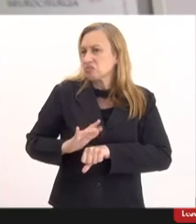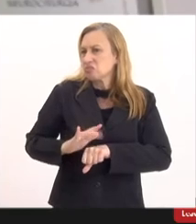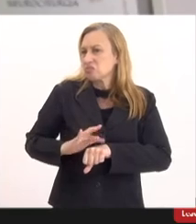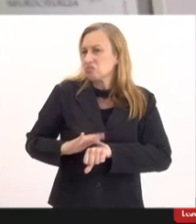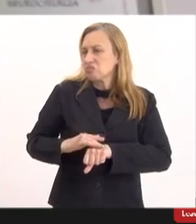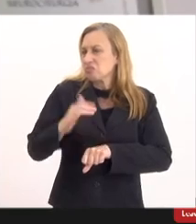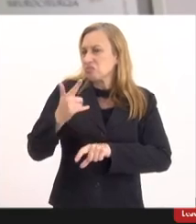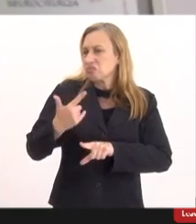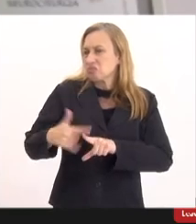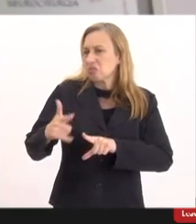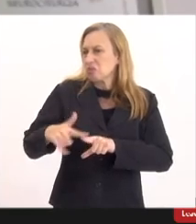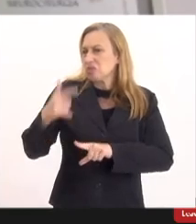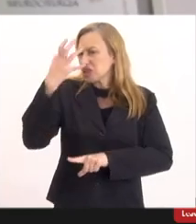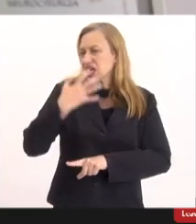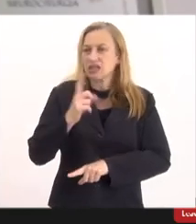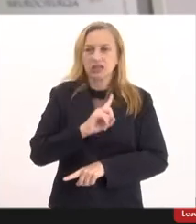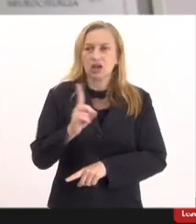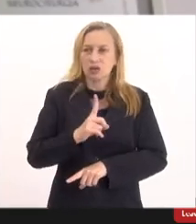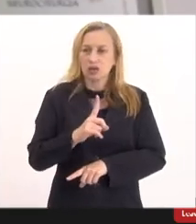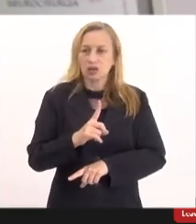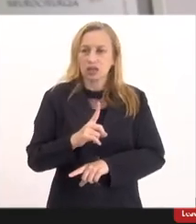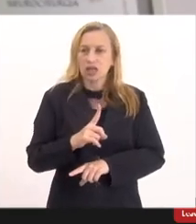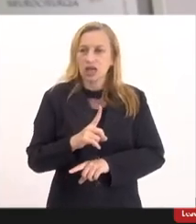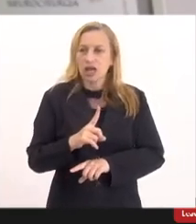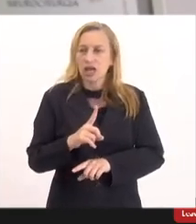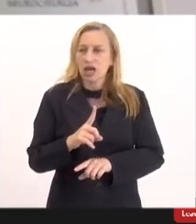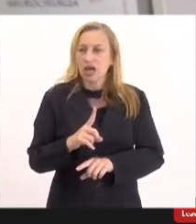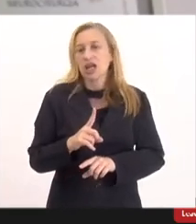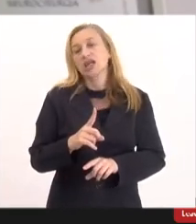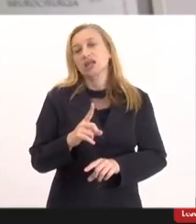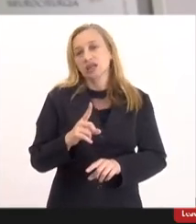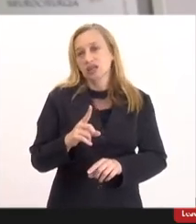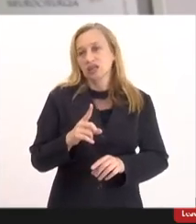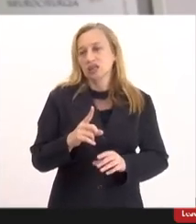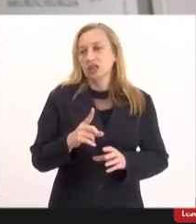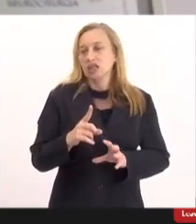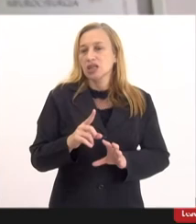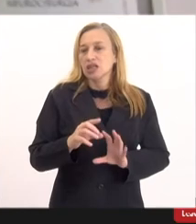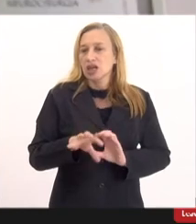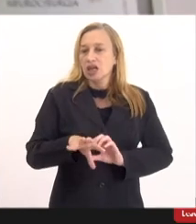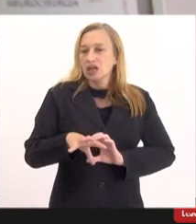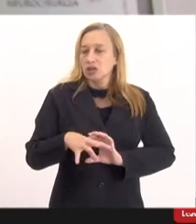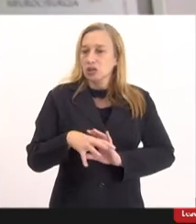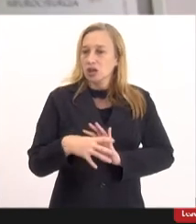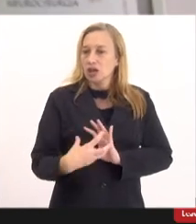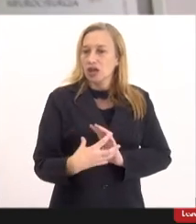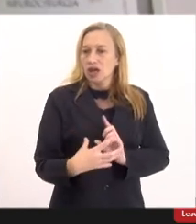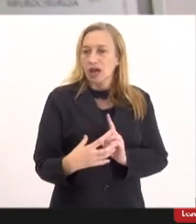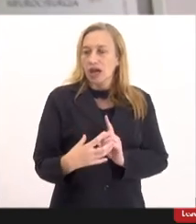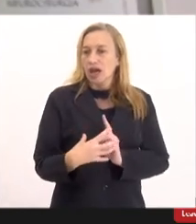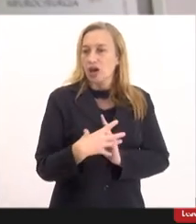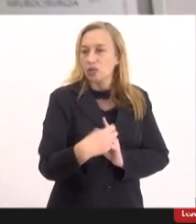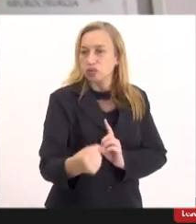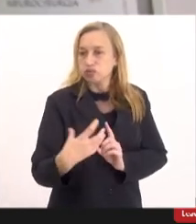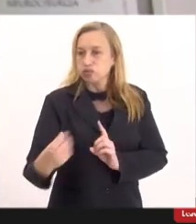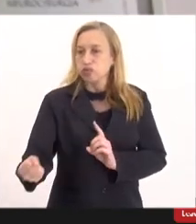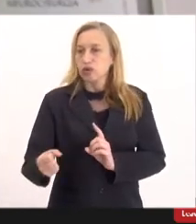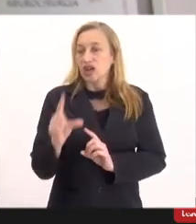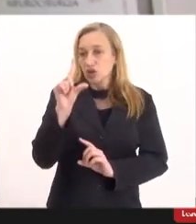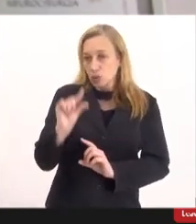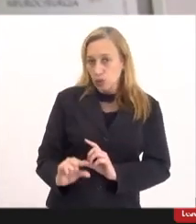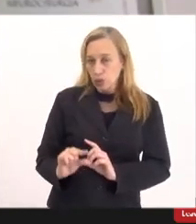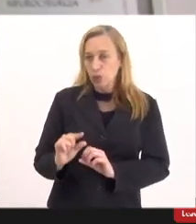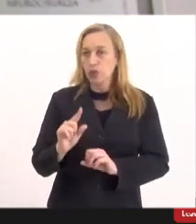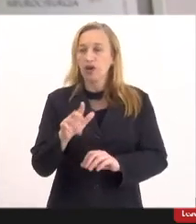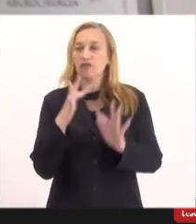e ela leva pra casa quantidades mínimas que vão imunizando a família e quanto